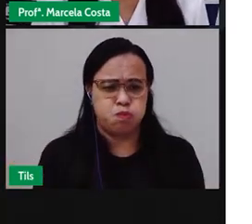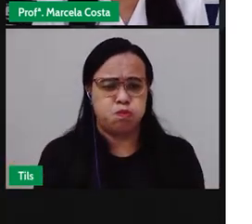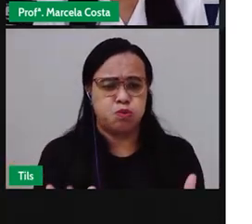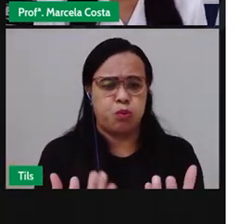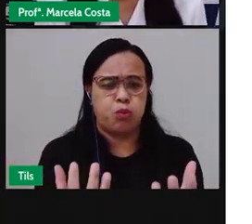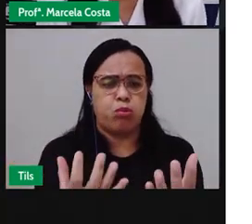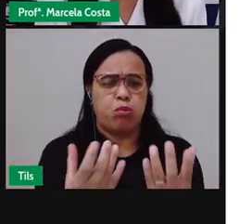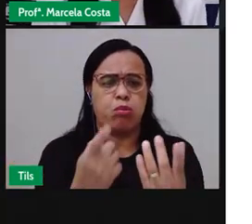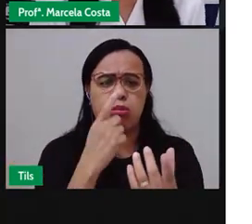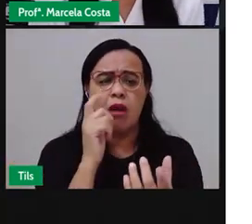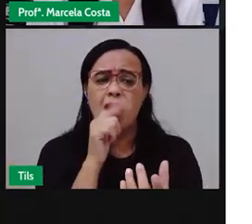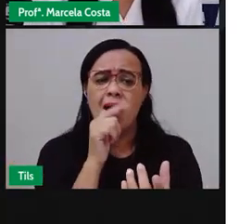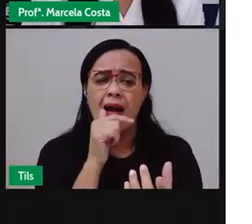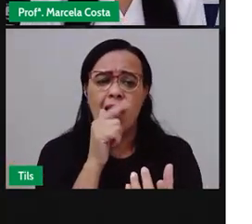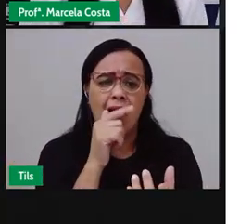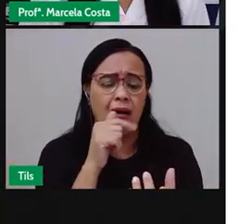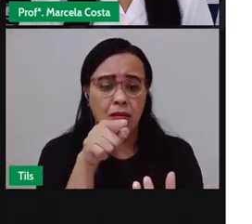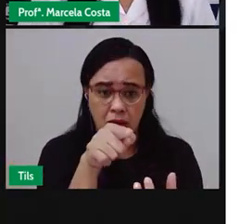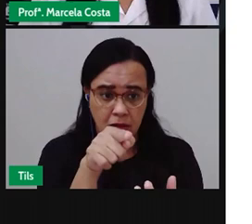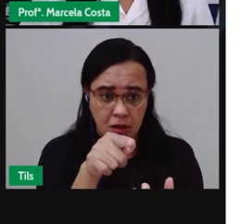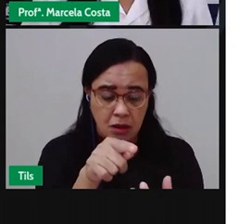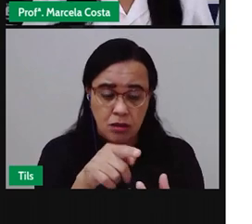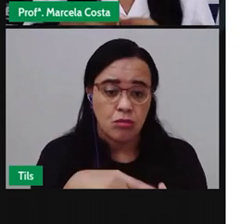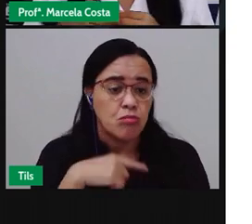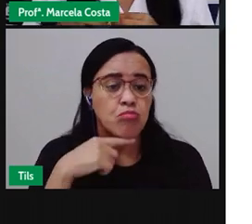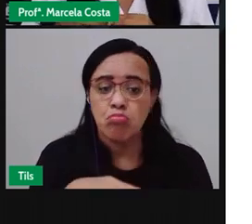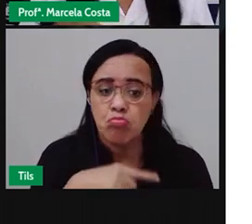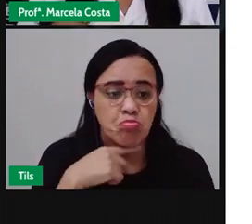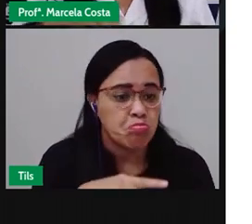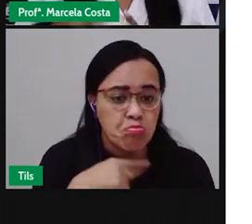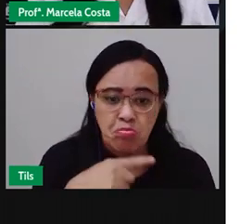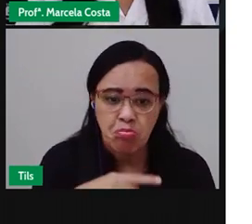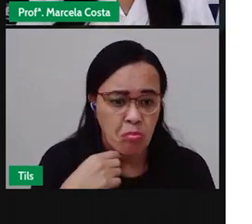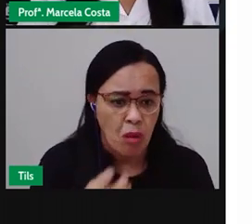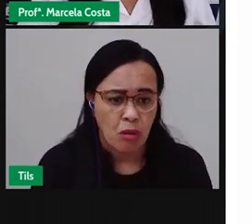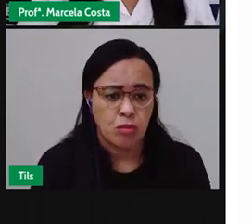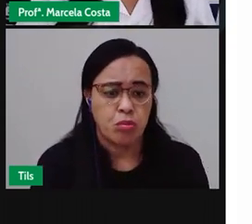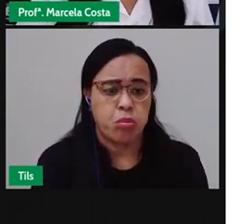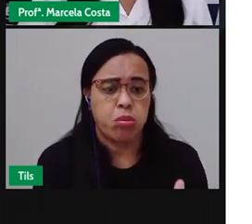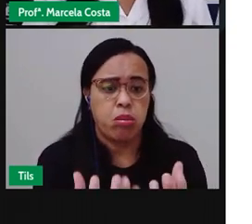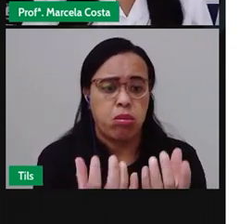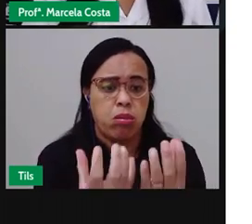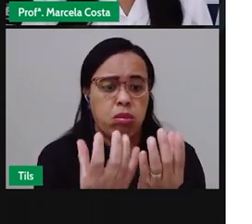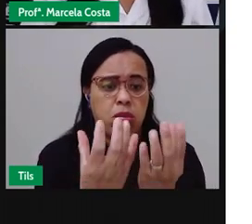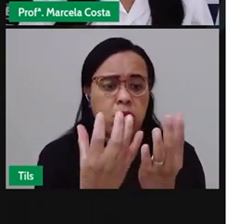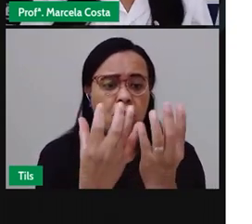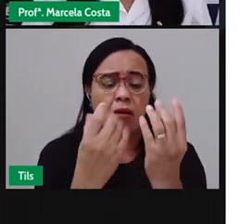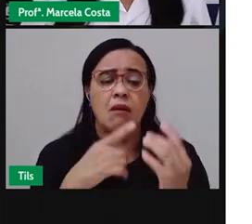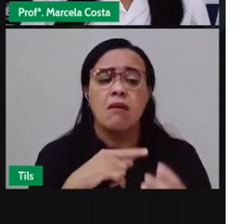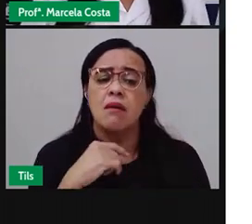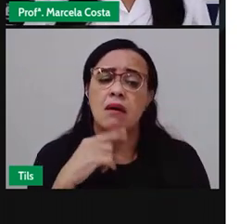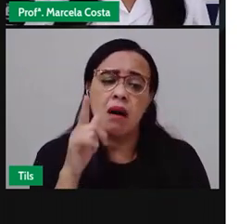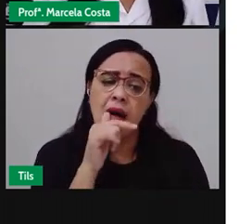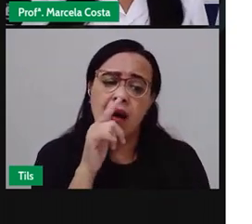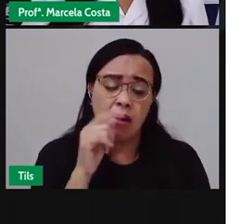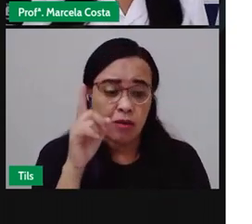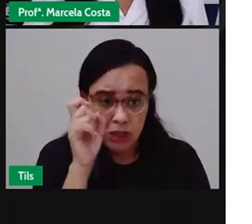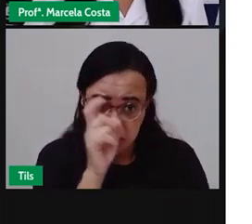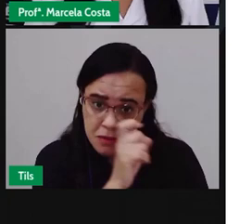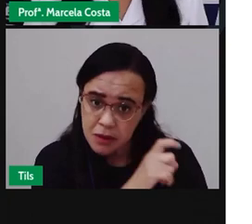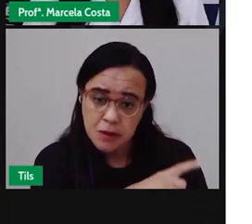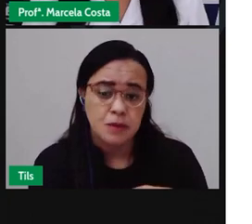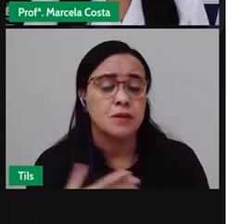Vocês sabiam que o acúmulo de lixo na rua, como, por exemplo,